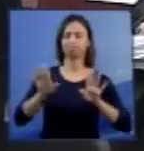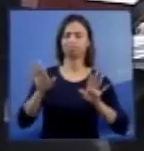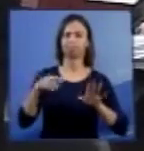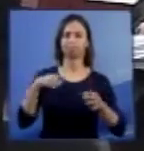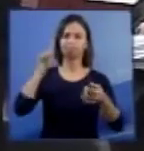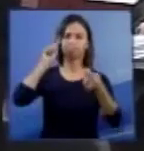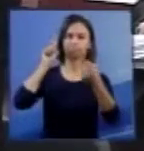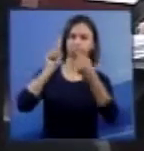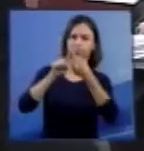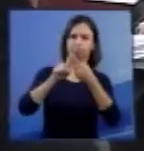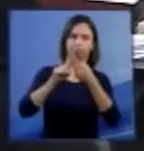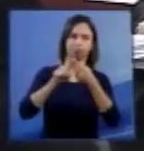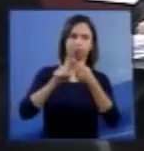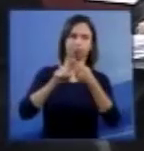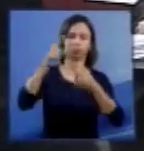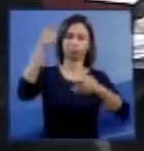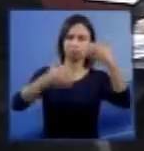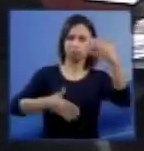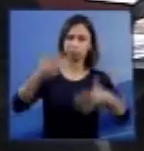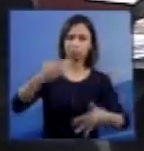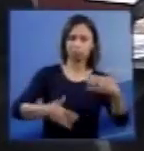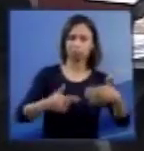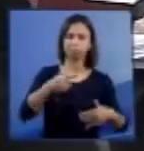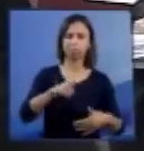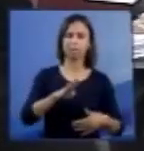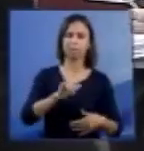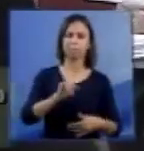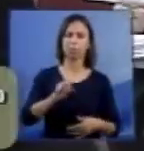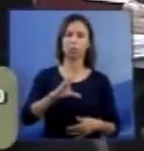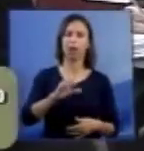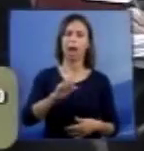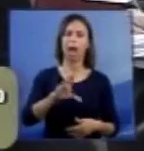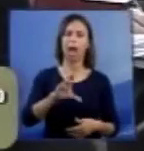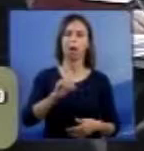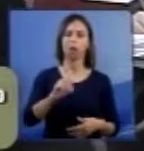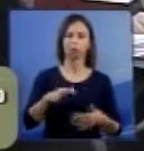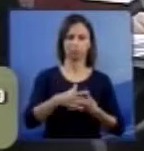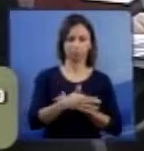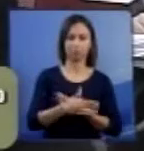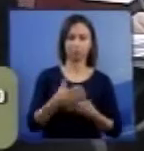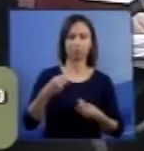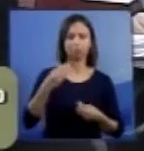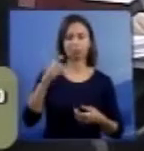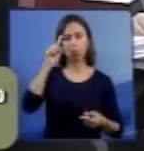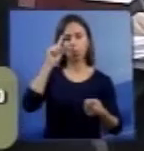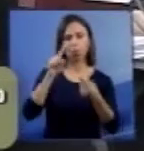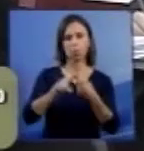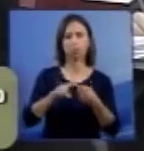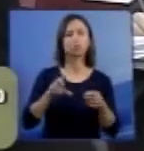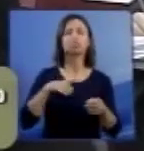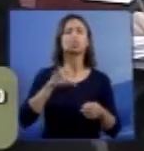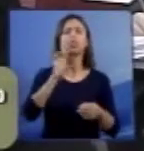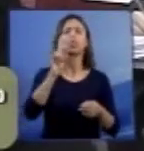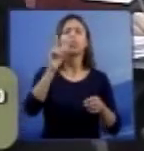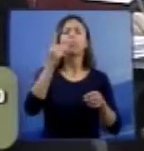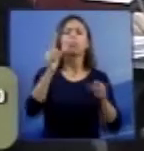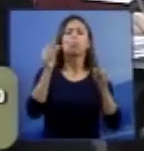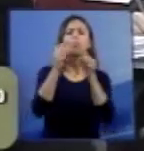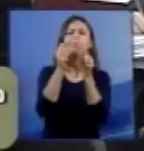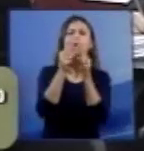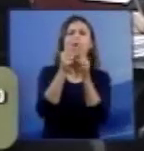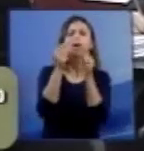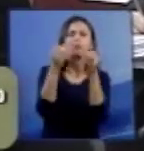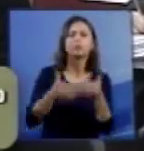ao que foi exposto pelo bispo Carlos Macedo de Oliveira. Só gostaria de fazer um registro terminológico muito importante.